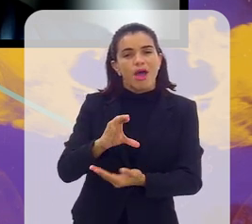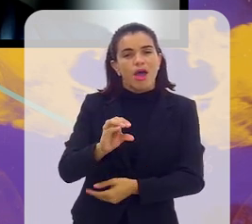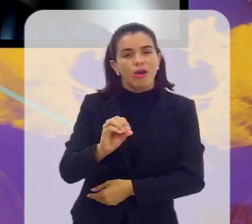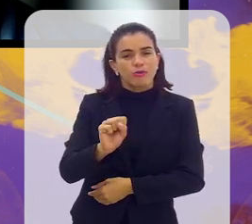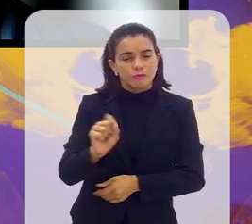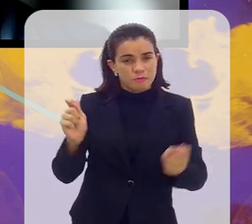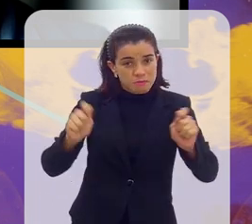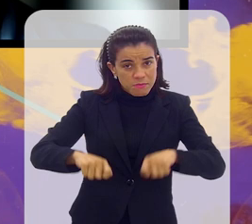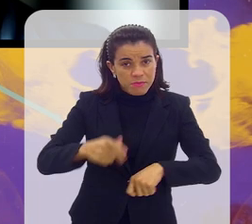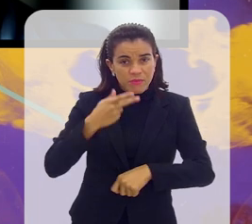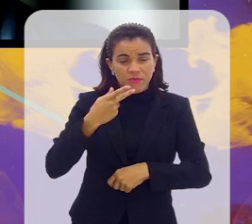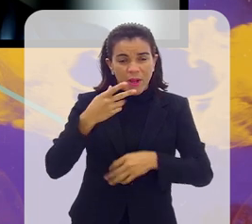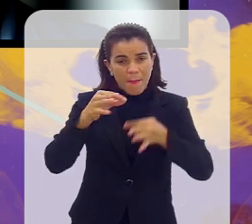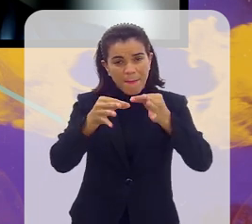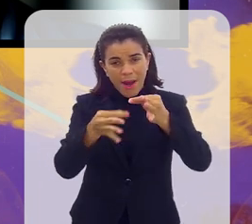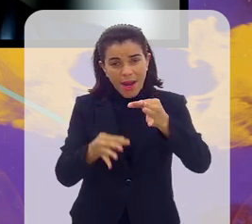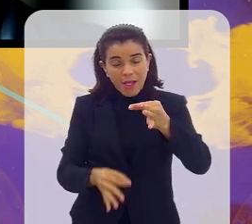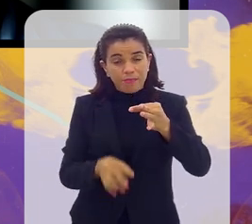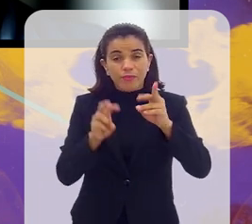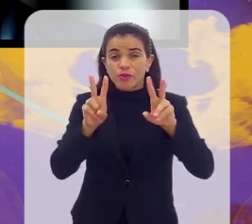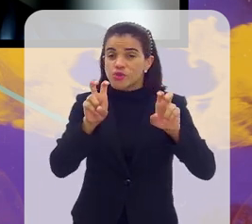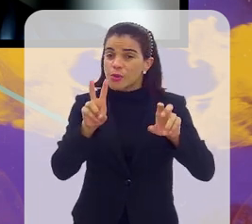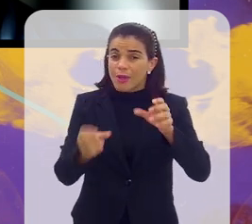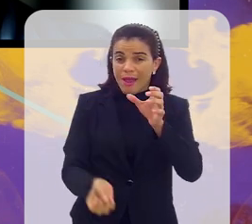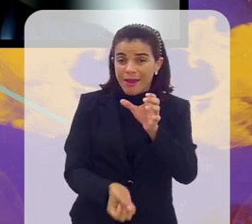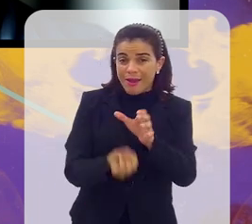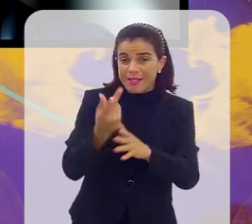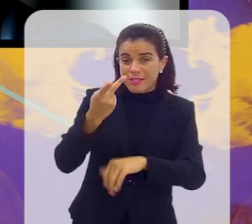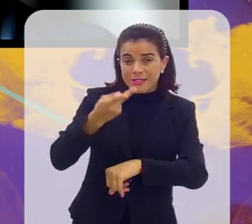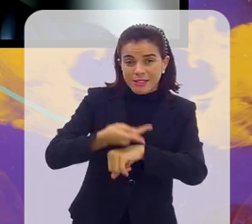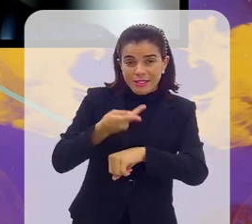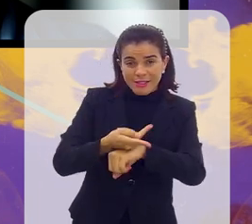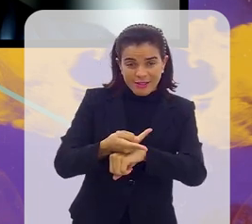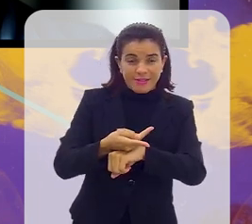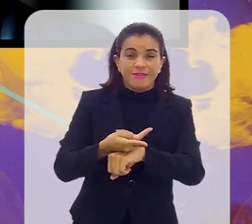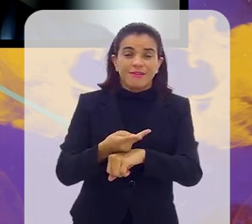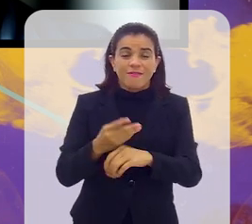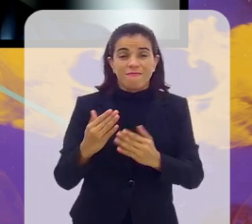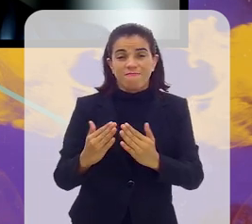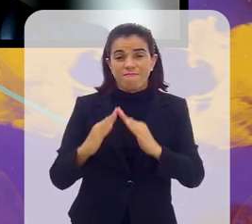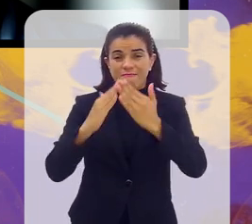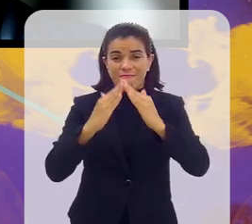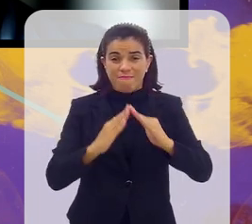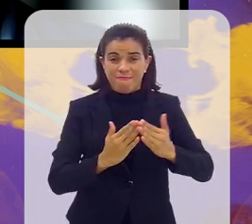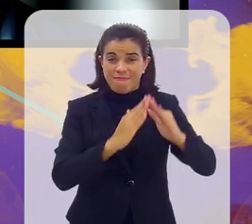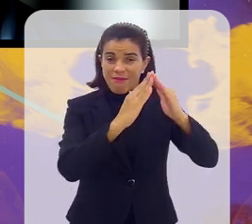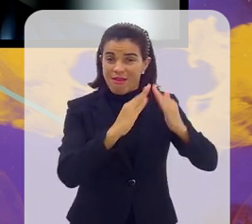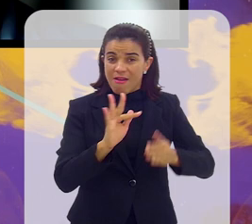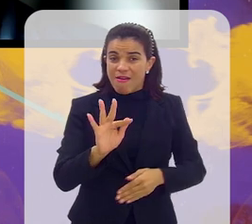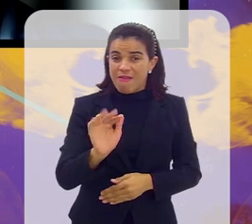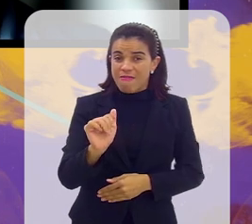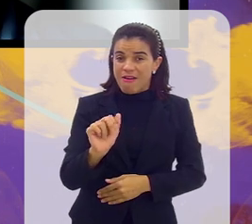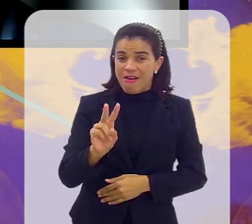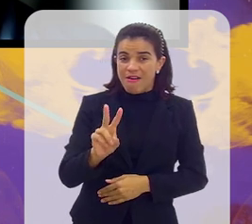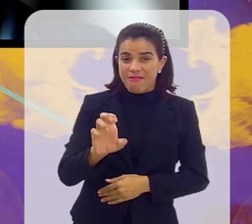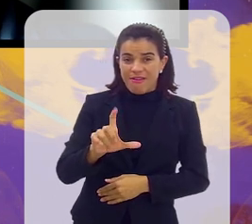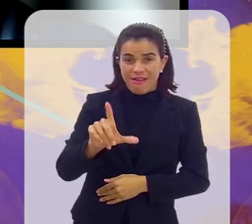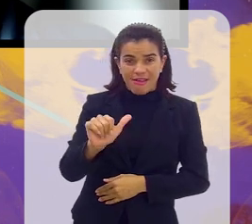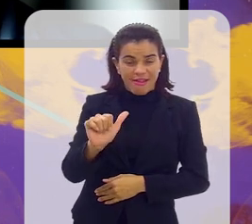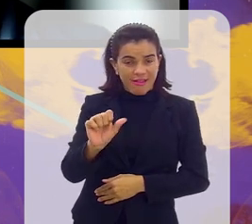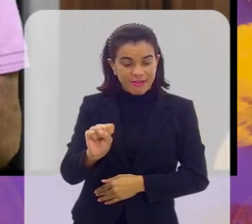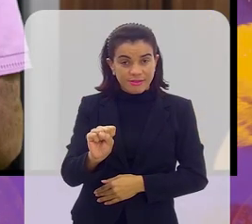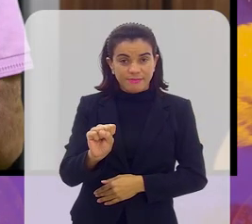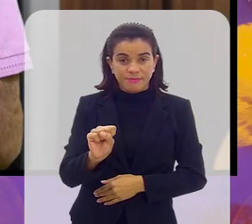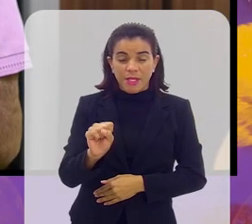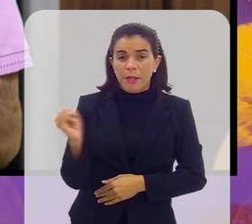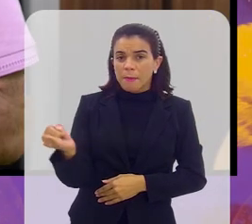respeito do objetivo da criação da Taça das Favelas, da importância para as comunidades.